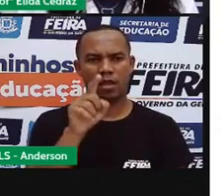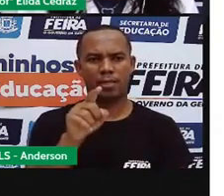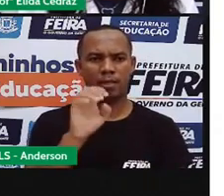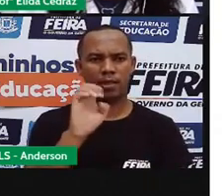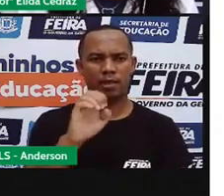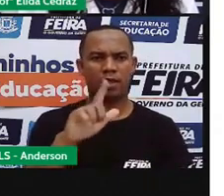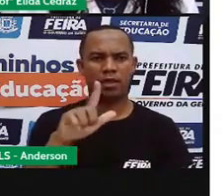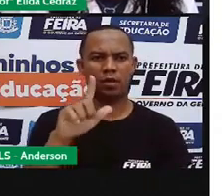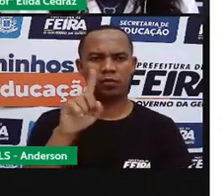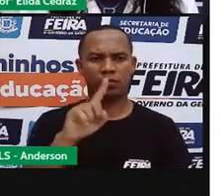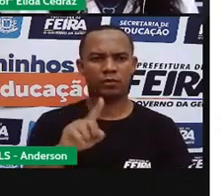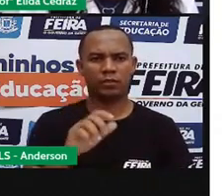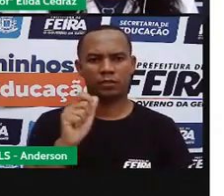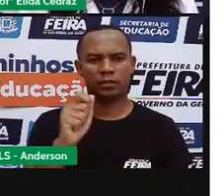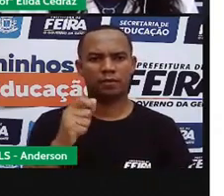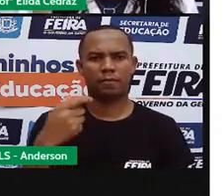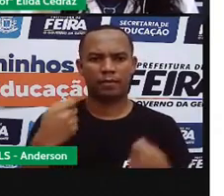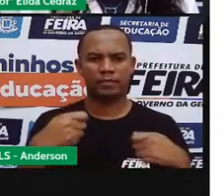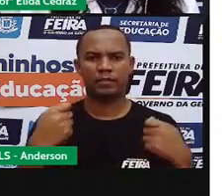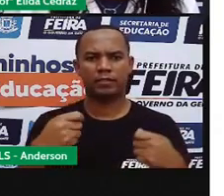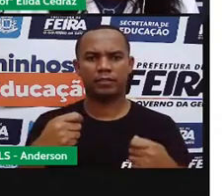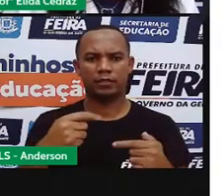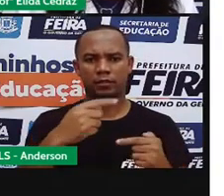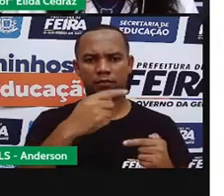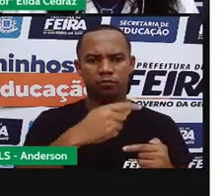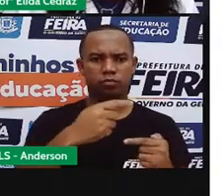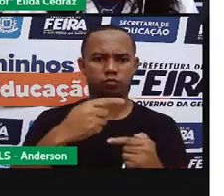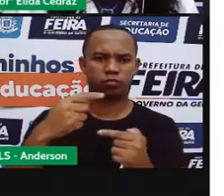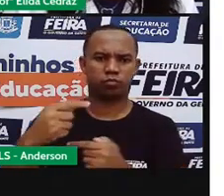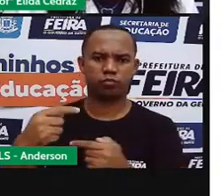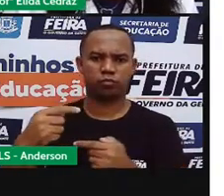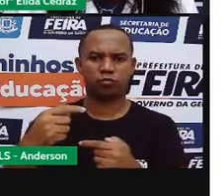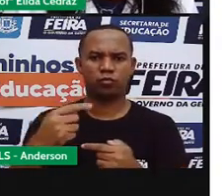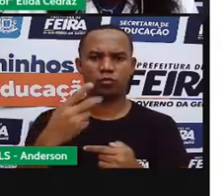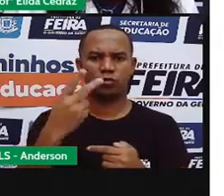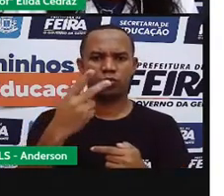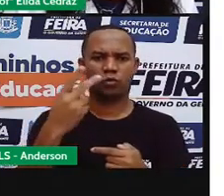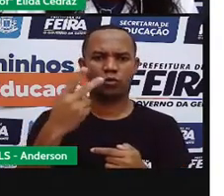20 litros. E ela precisa encher garrafas com 2 litros.